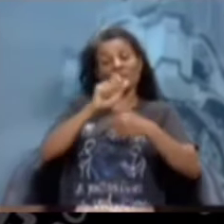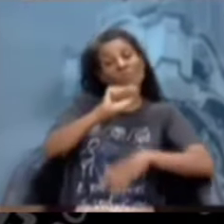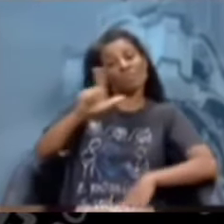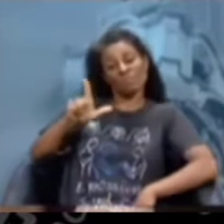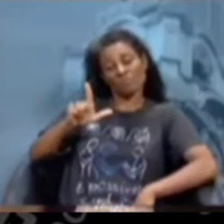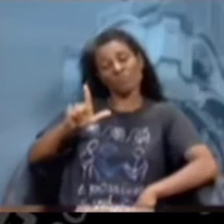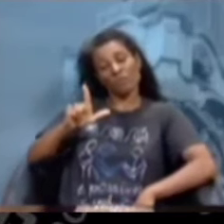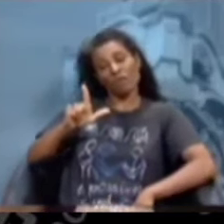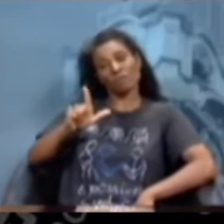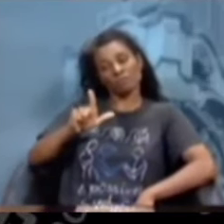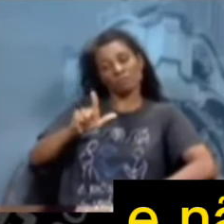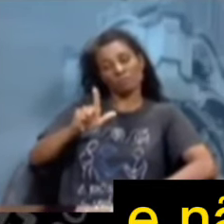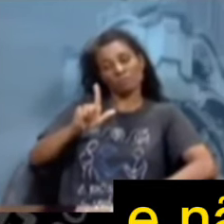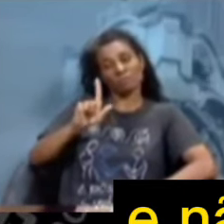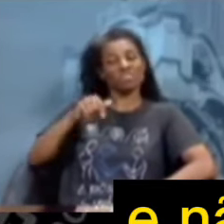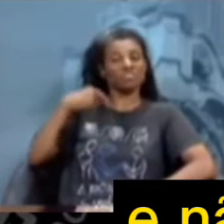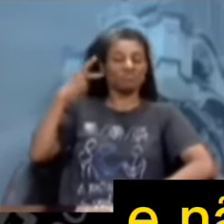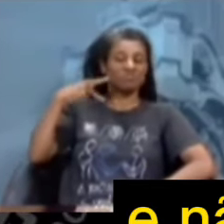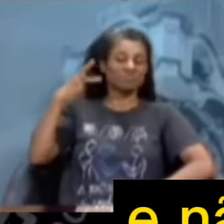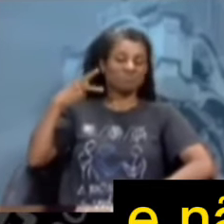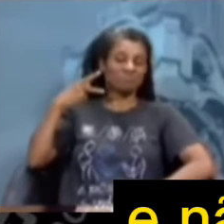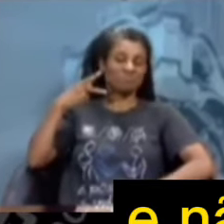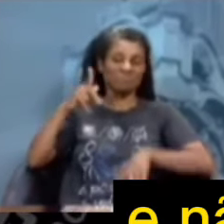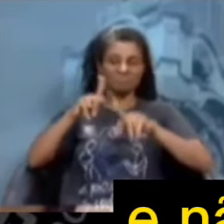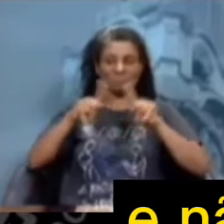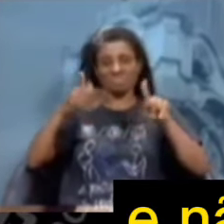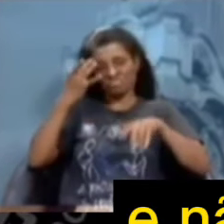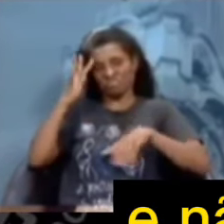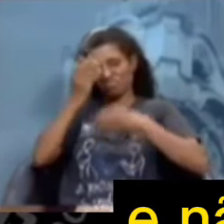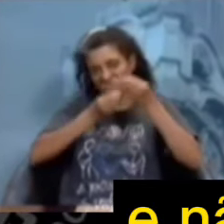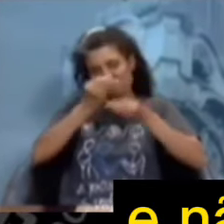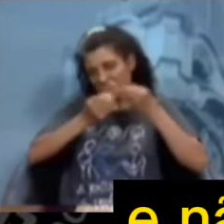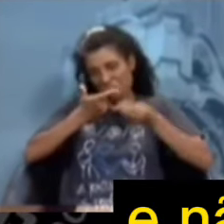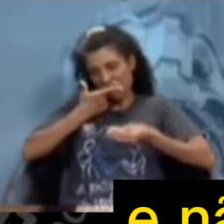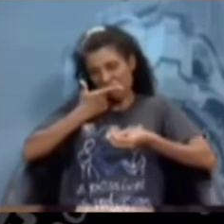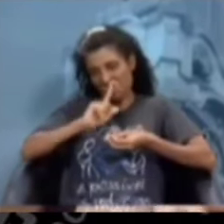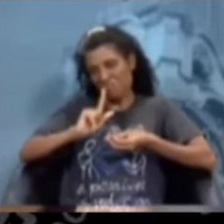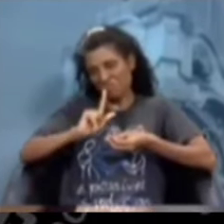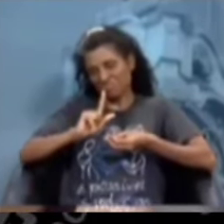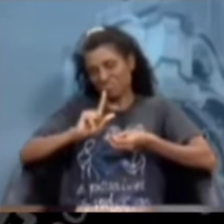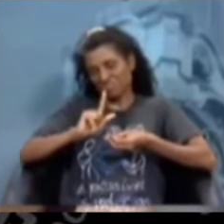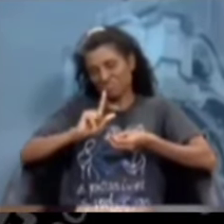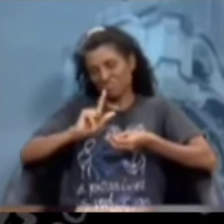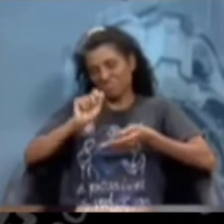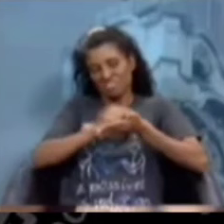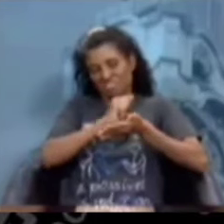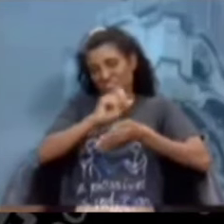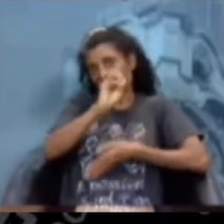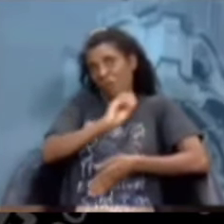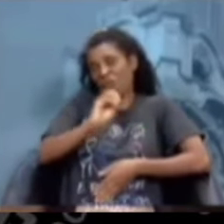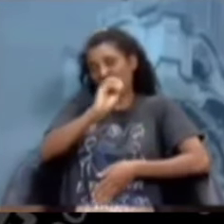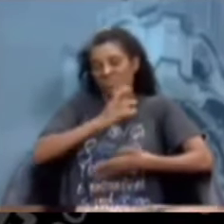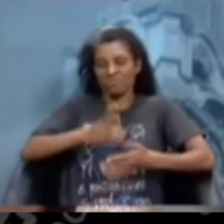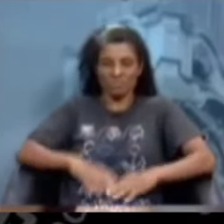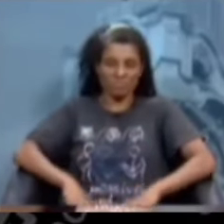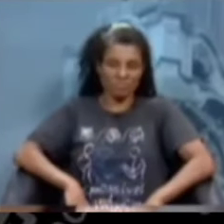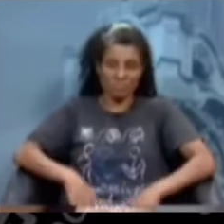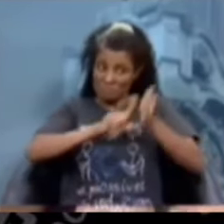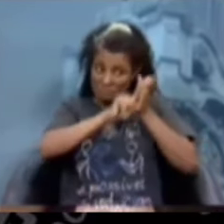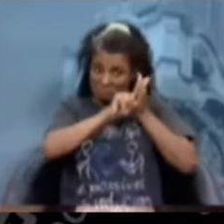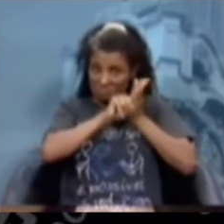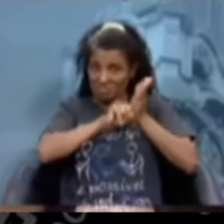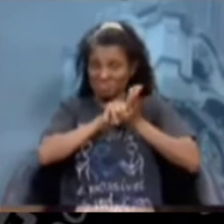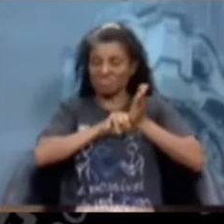vereador e não sei como é que ele consegue essa agenda fantástica. Isso aí está sendo investigado